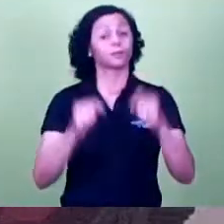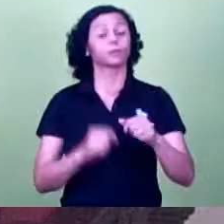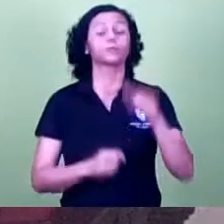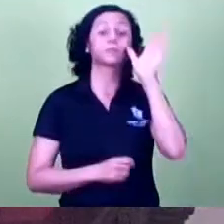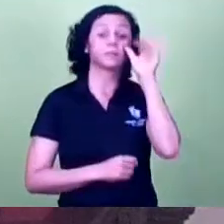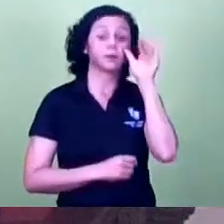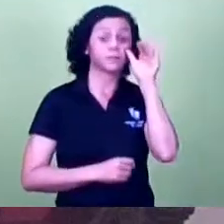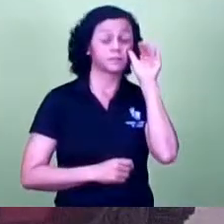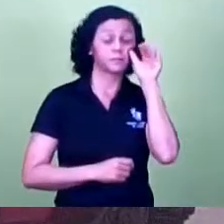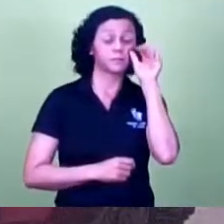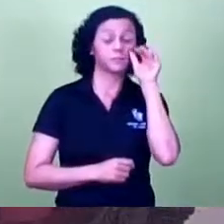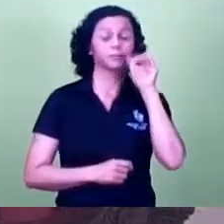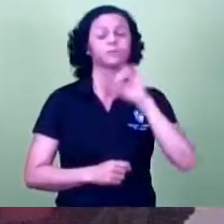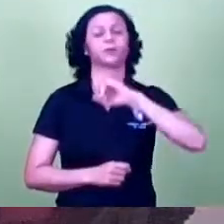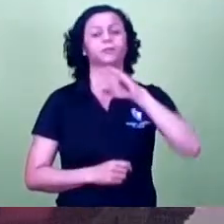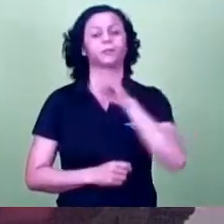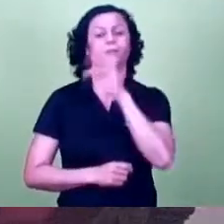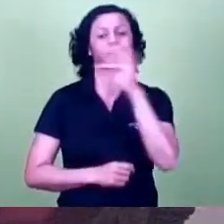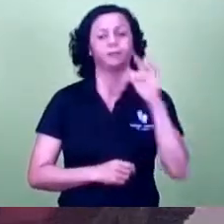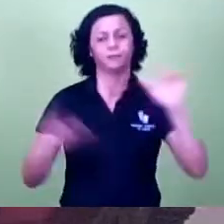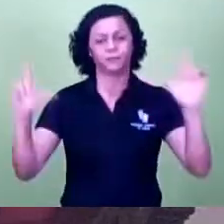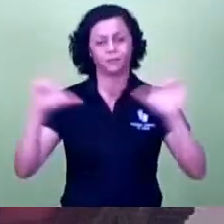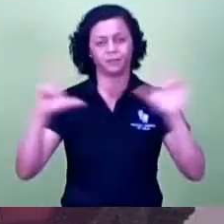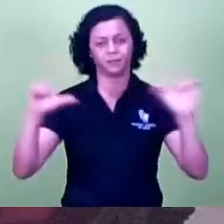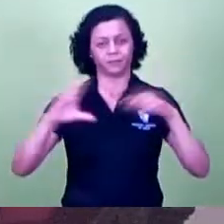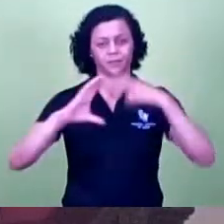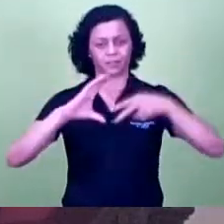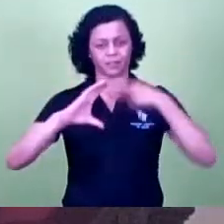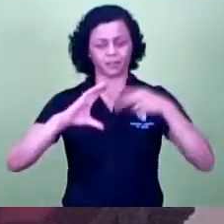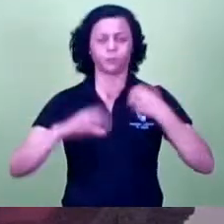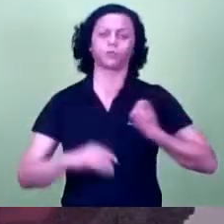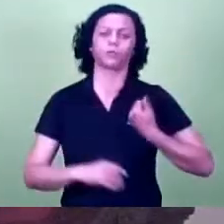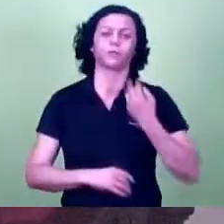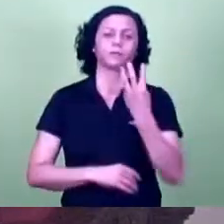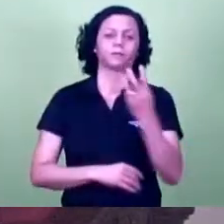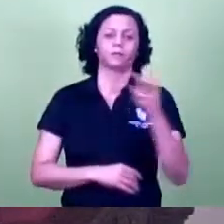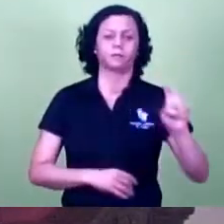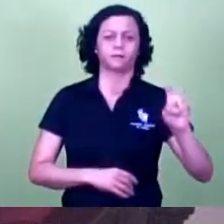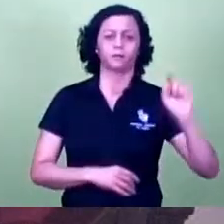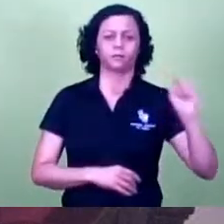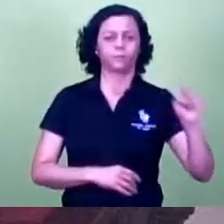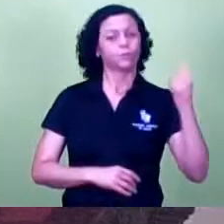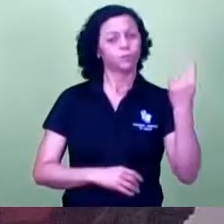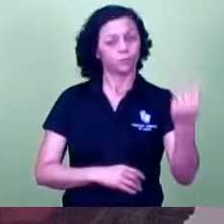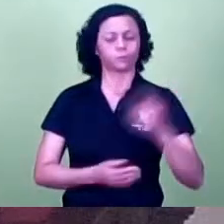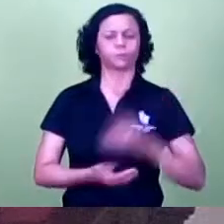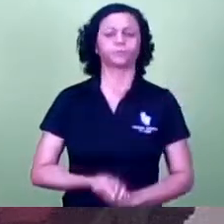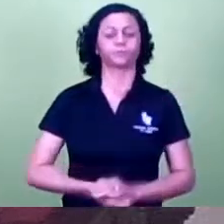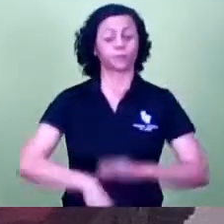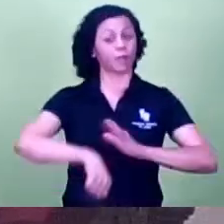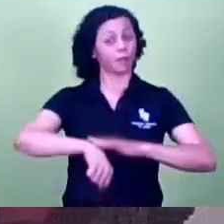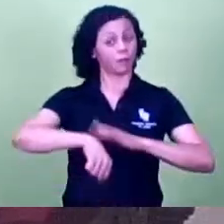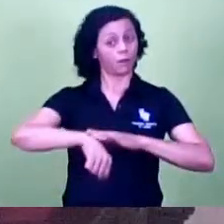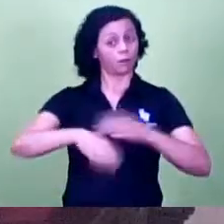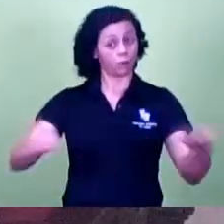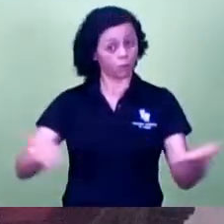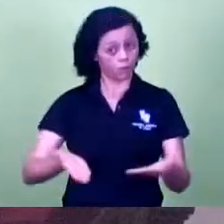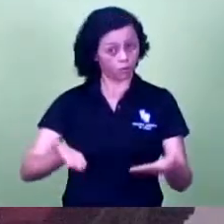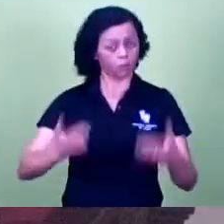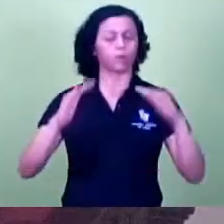JFTV Câmara, canal 35.1. E estando na hora regimental,